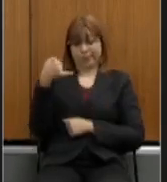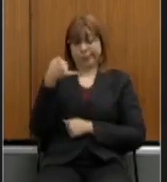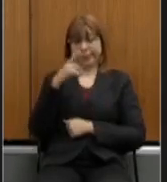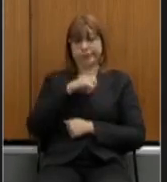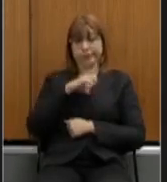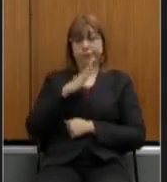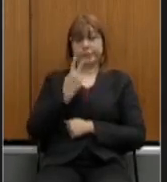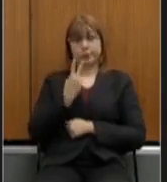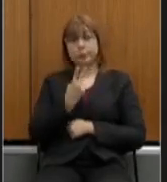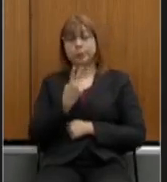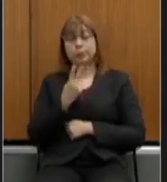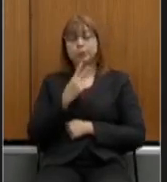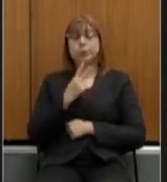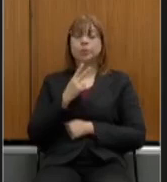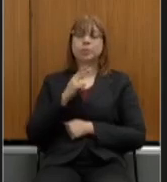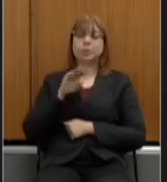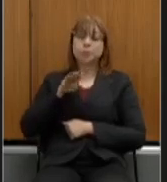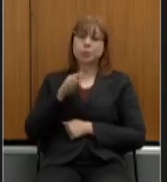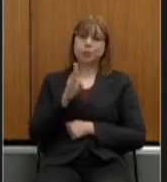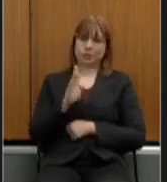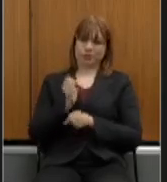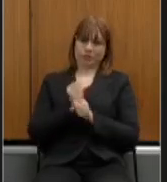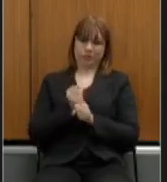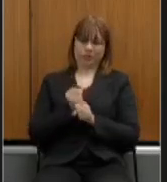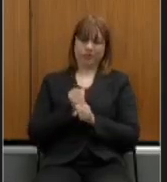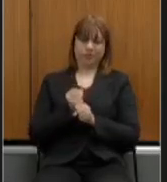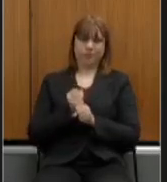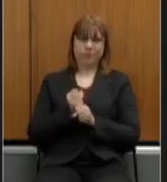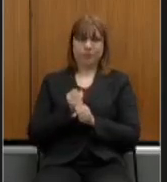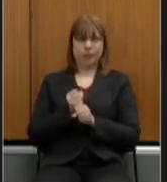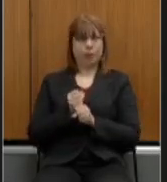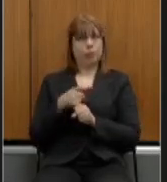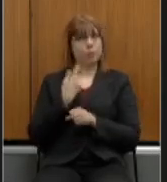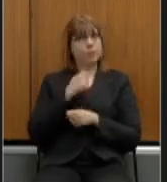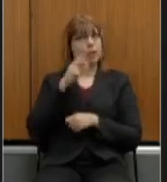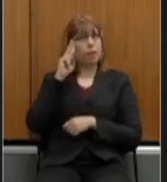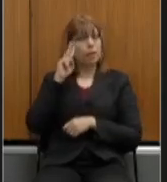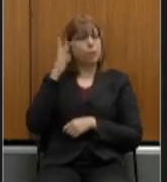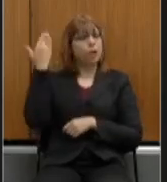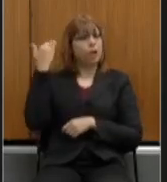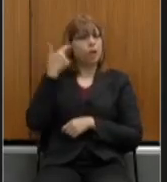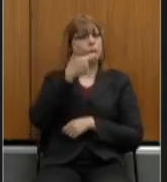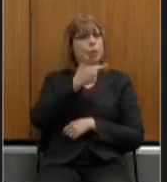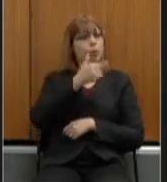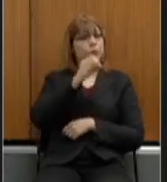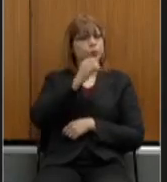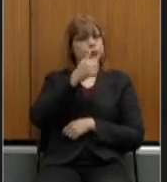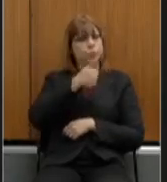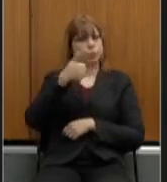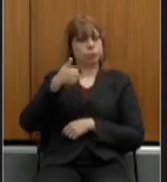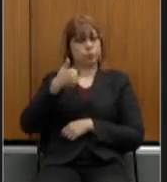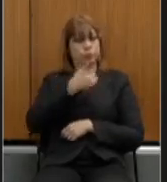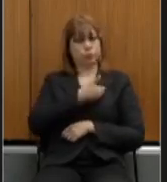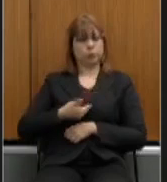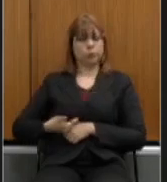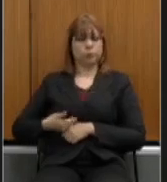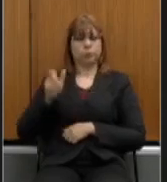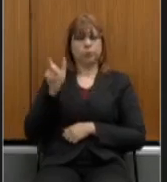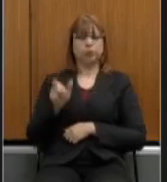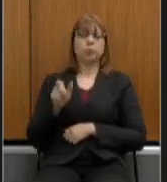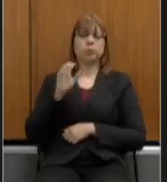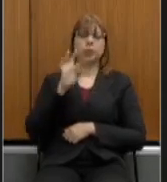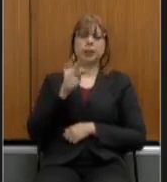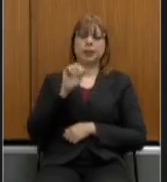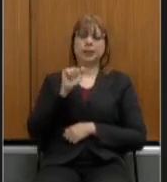ano é bom fazermos uma parada e voltarmos a 2011 no governo Tarso Gerro do PT